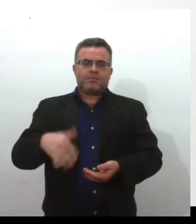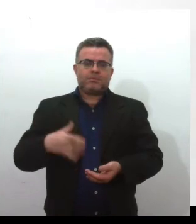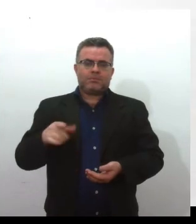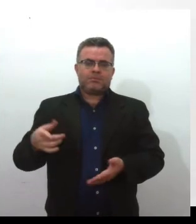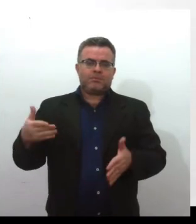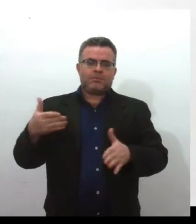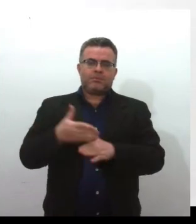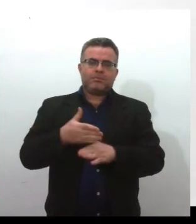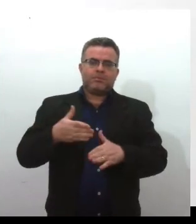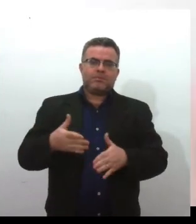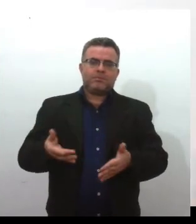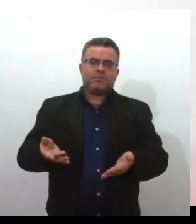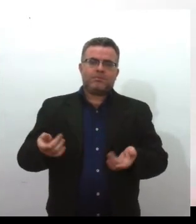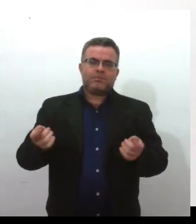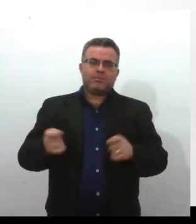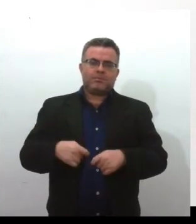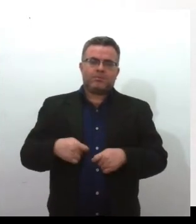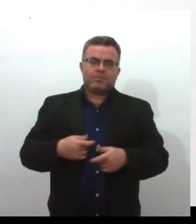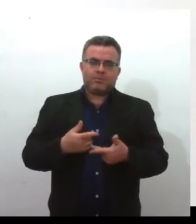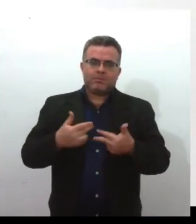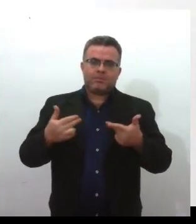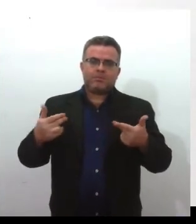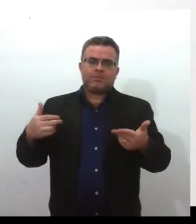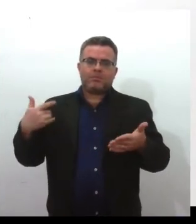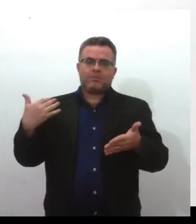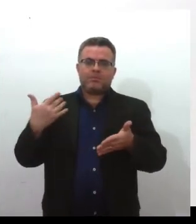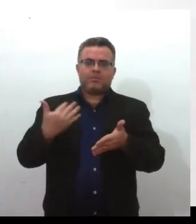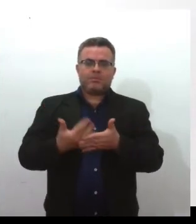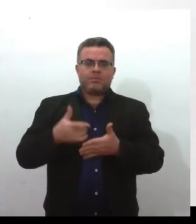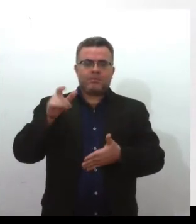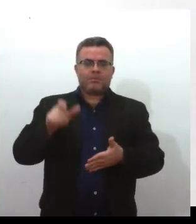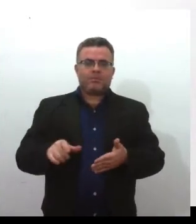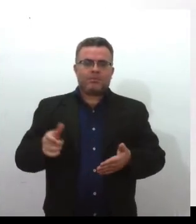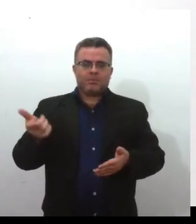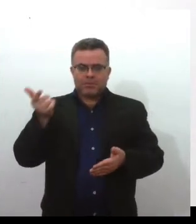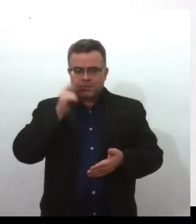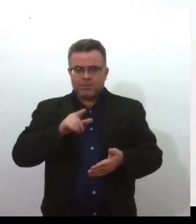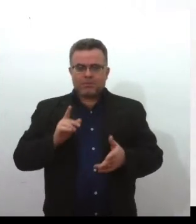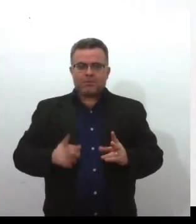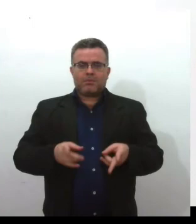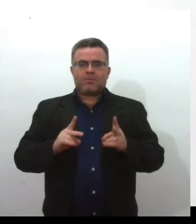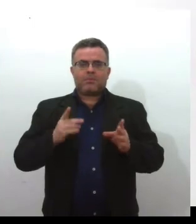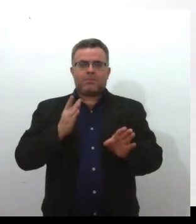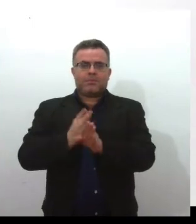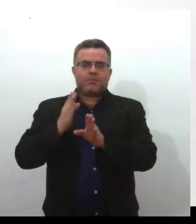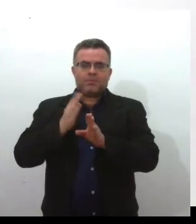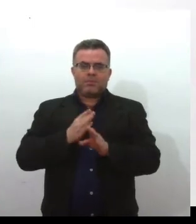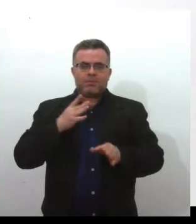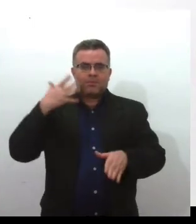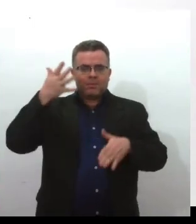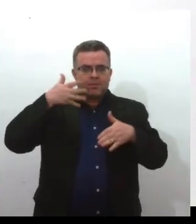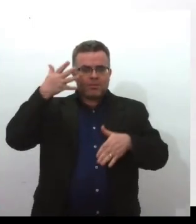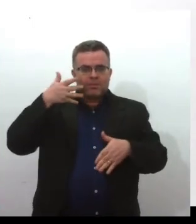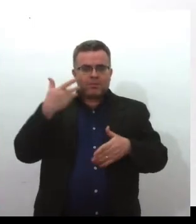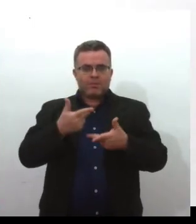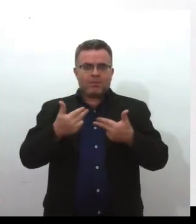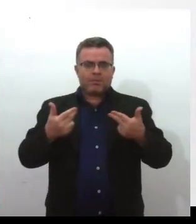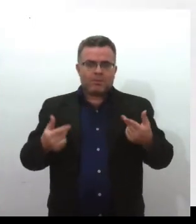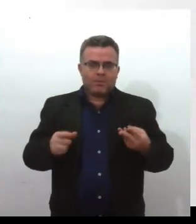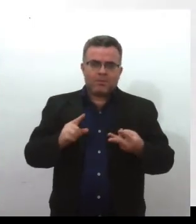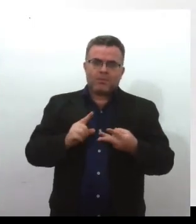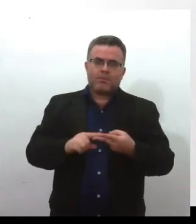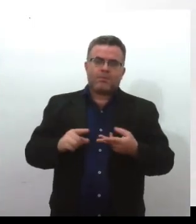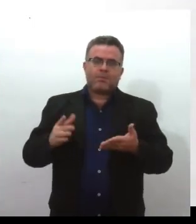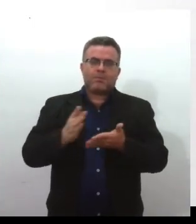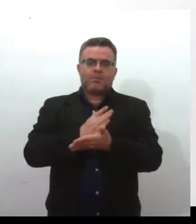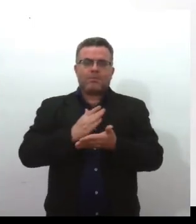para recuperar o percurso legislativo dela, mas conseguimos localizar os discursos de tribuna, algumas cópias dos